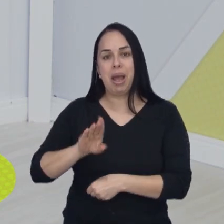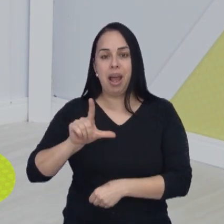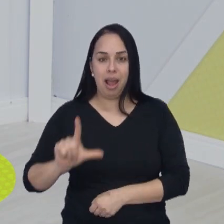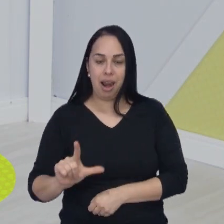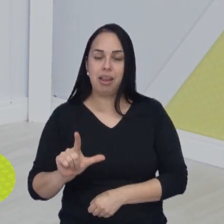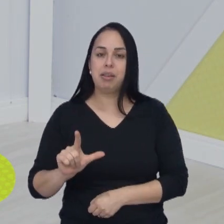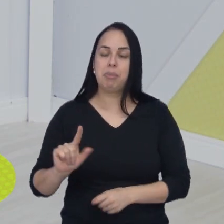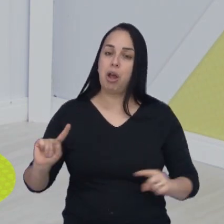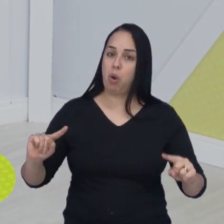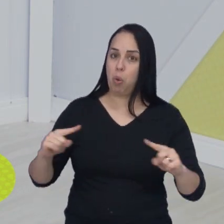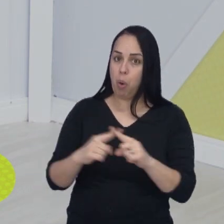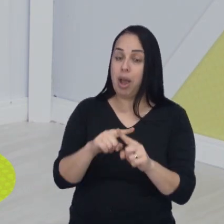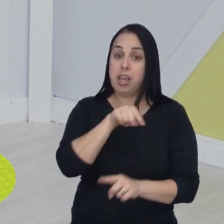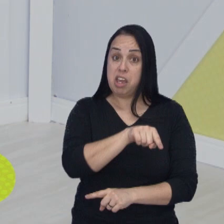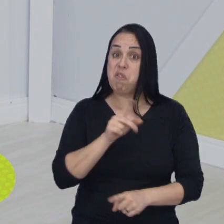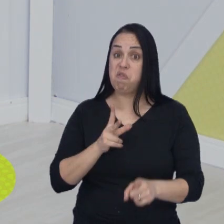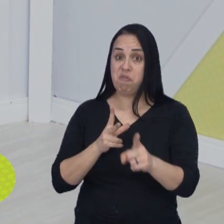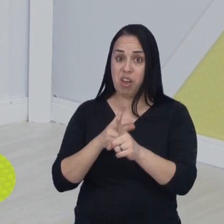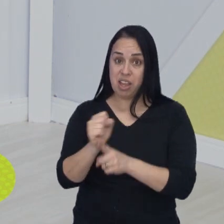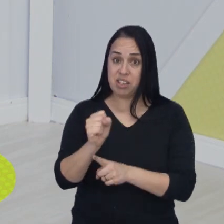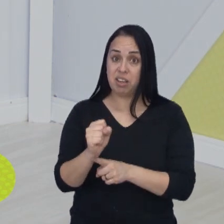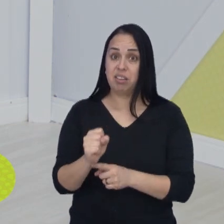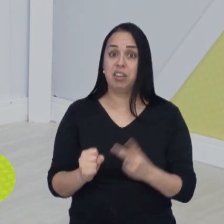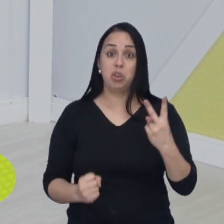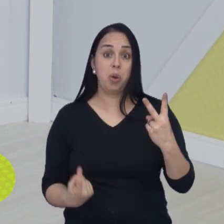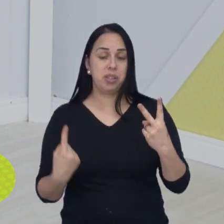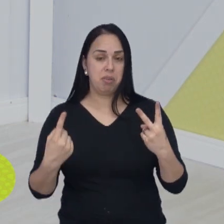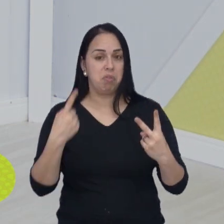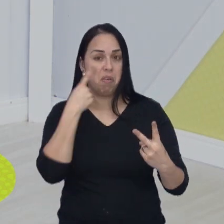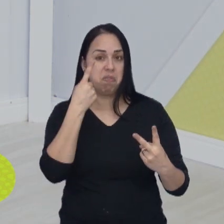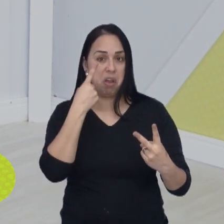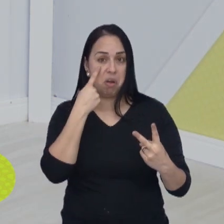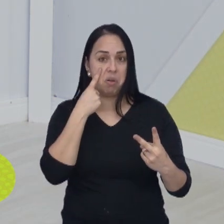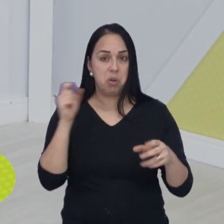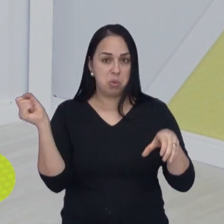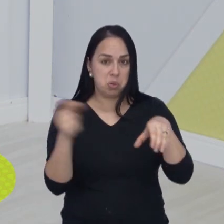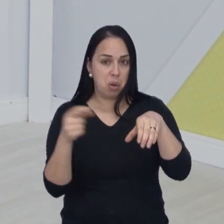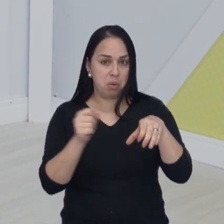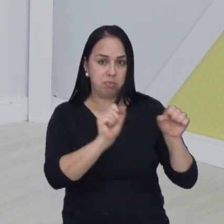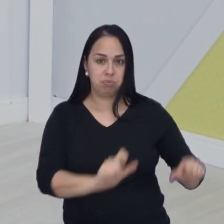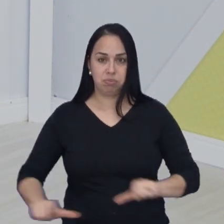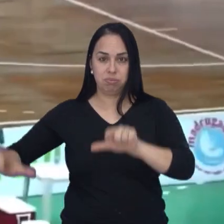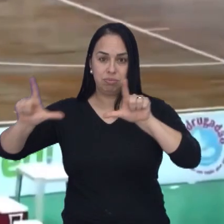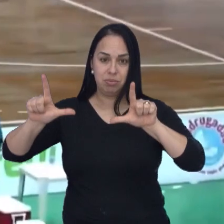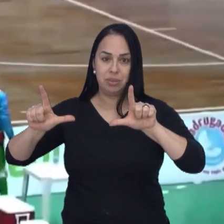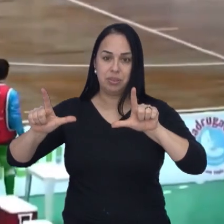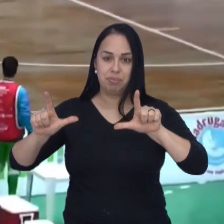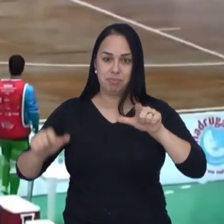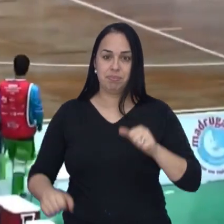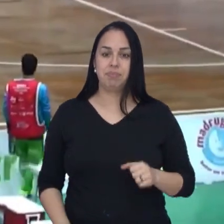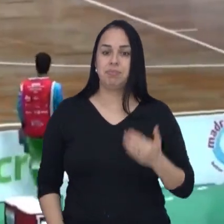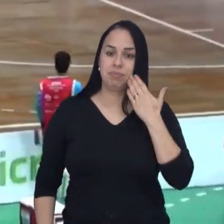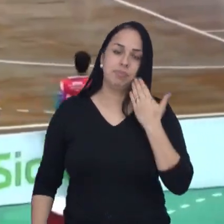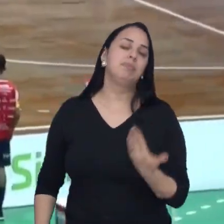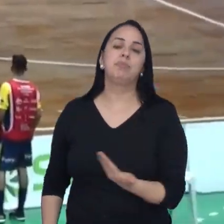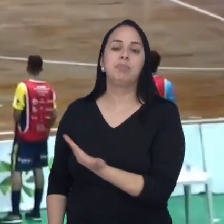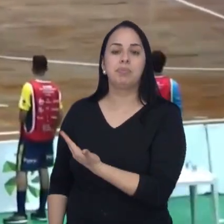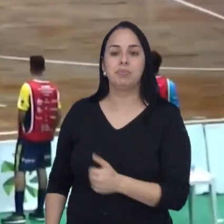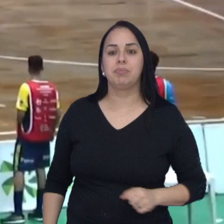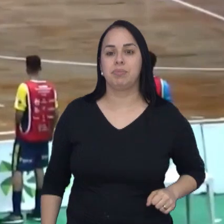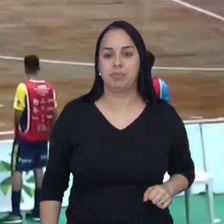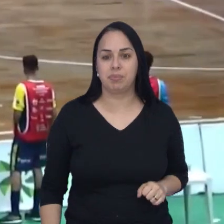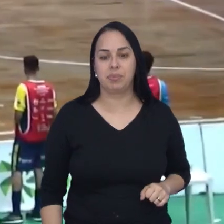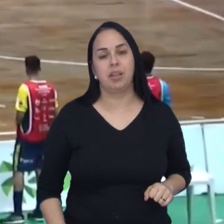casa, o Blumenau, e venceram de virada por 2x1. Vamos ver os gols? Matheus, coloca pra gente aí em tela cheia os gols do Futsal. Olha só, a primeira